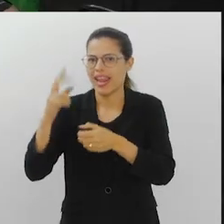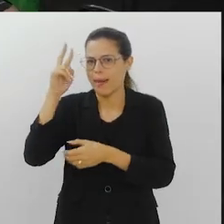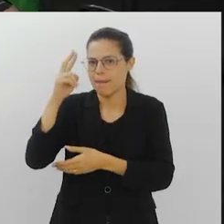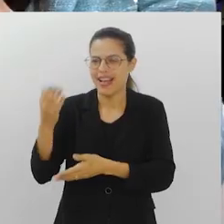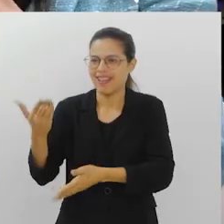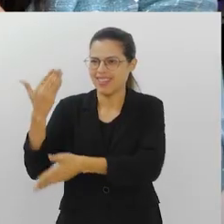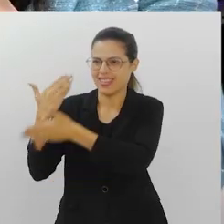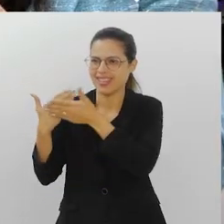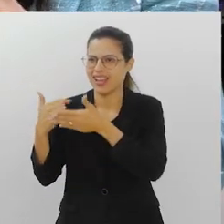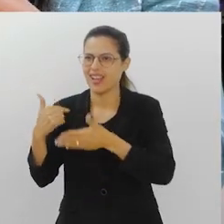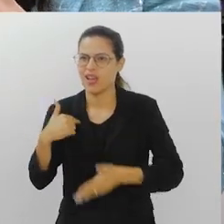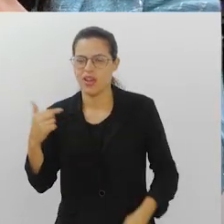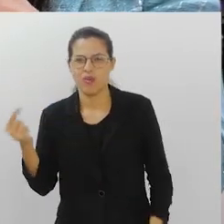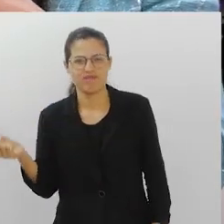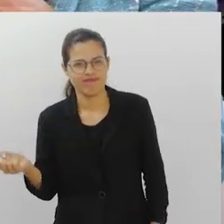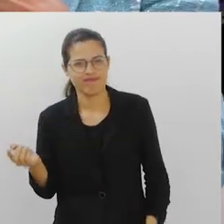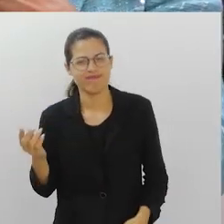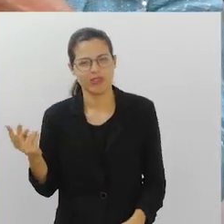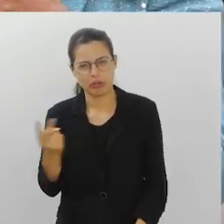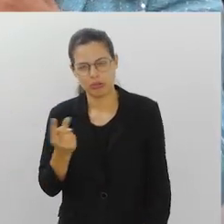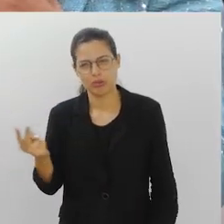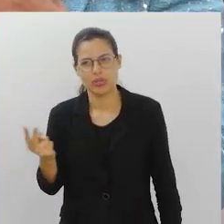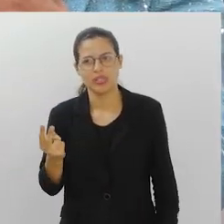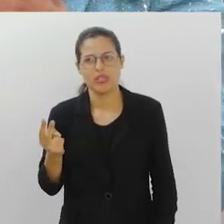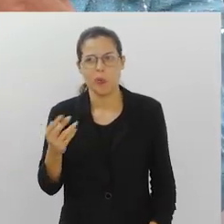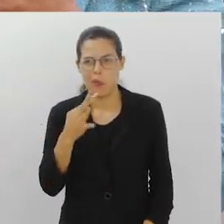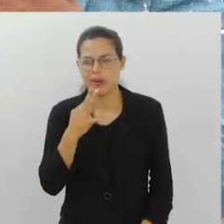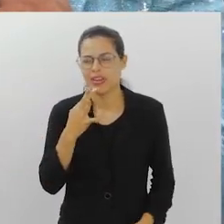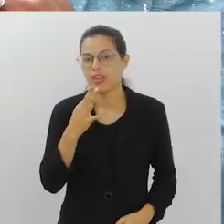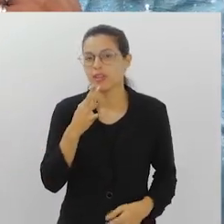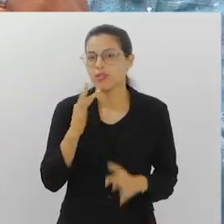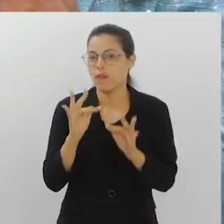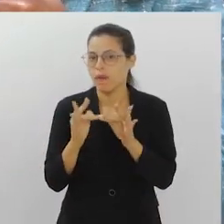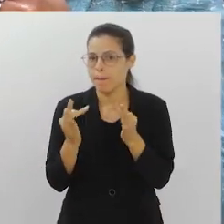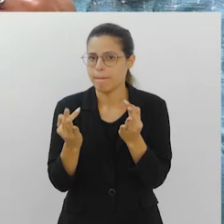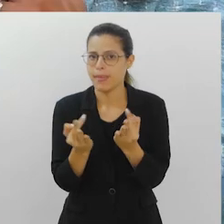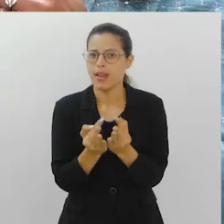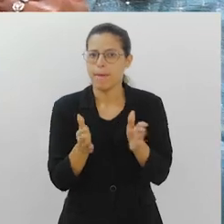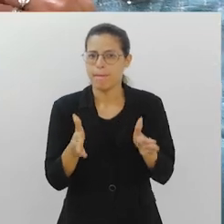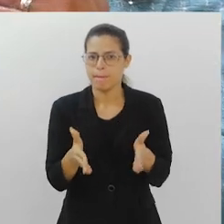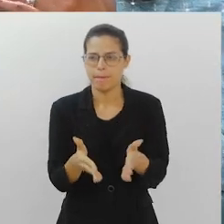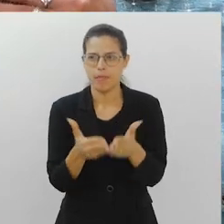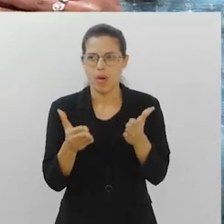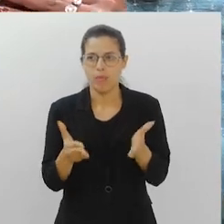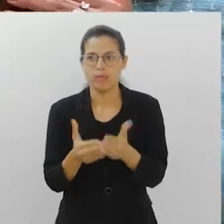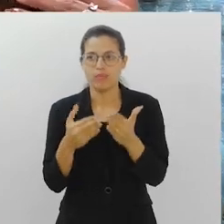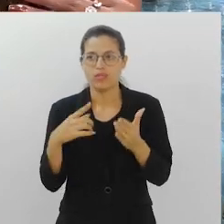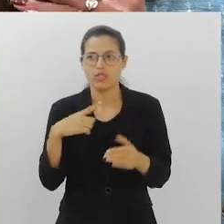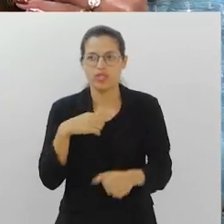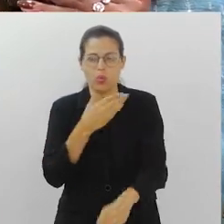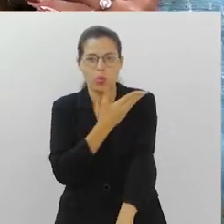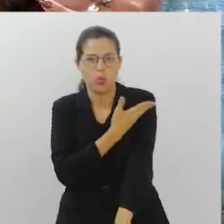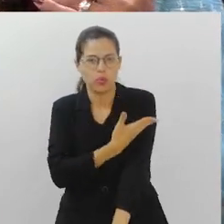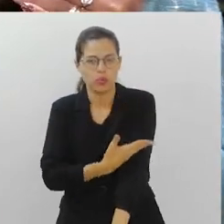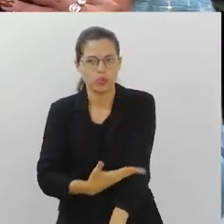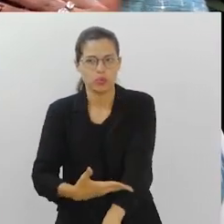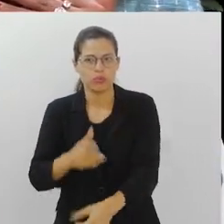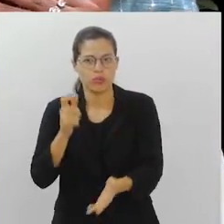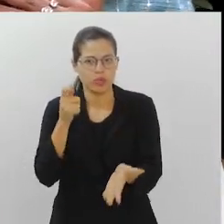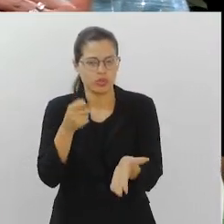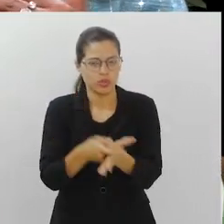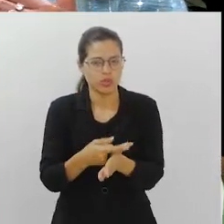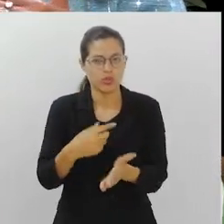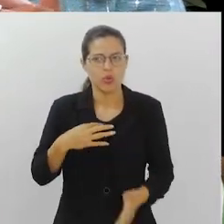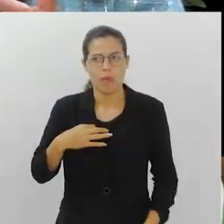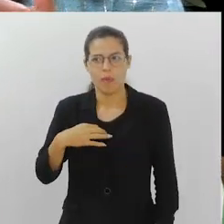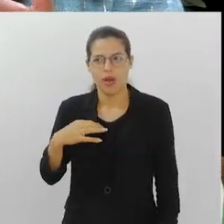Eu, você, que conheço um pouco, viemos de família não muito abastada, de família pobre, que a gente tinha o hábito de